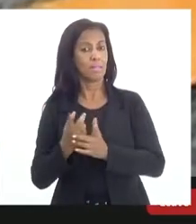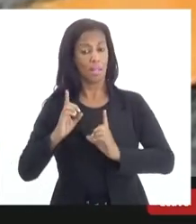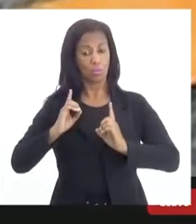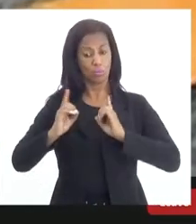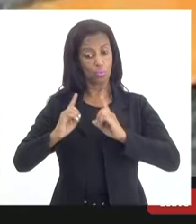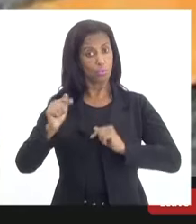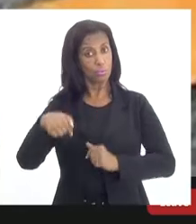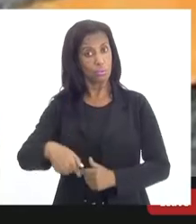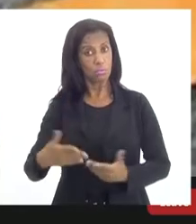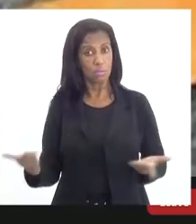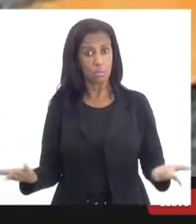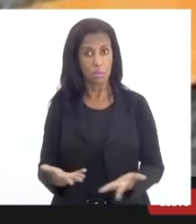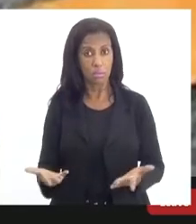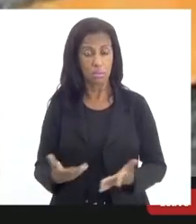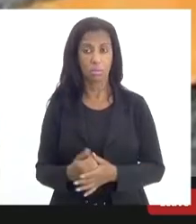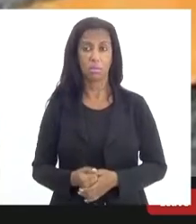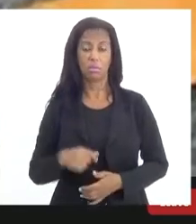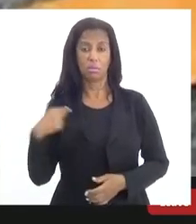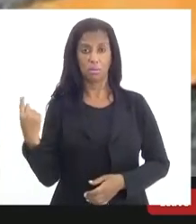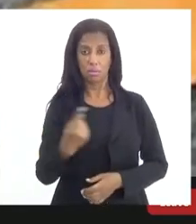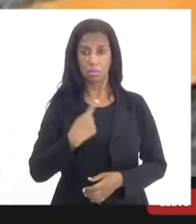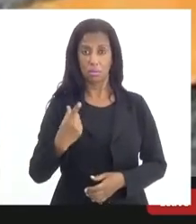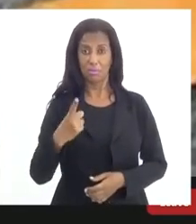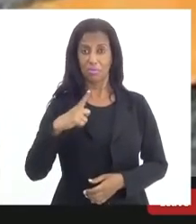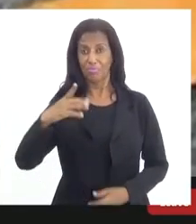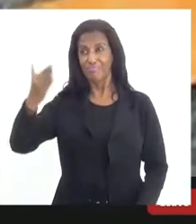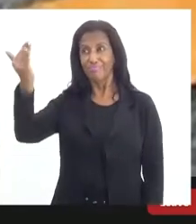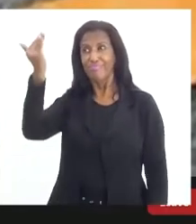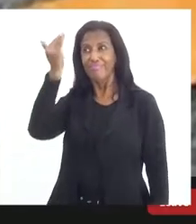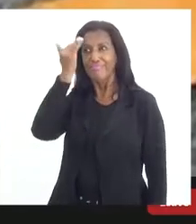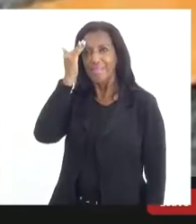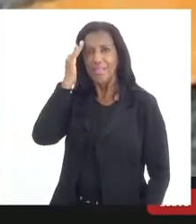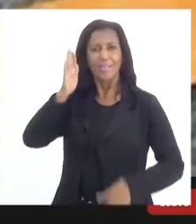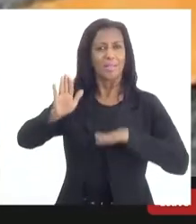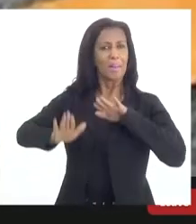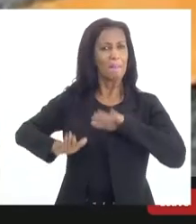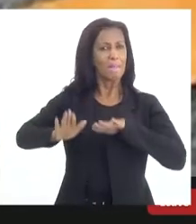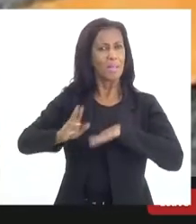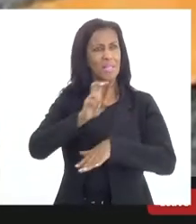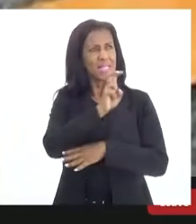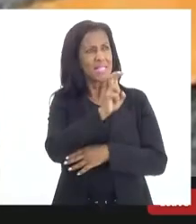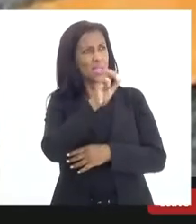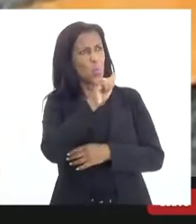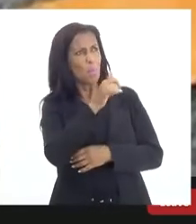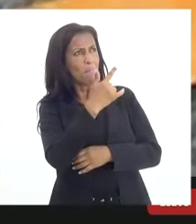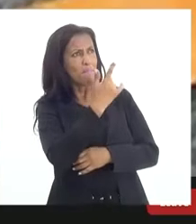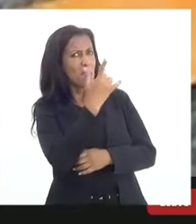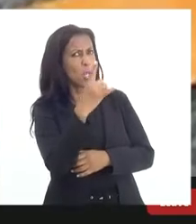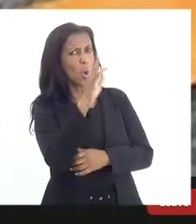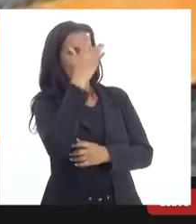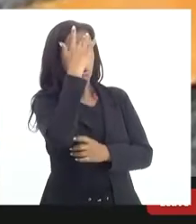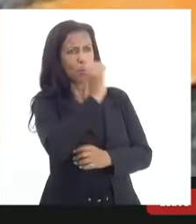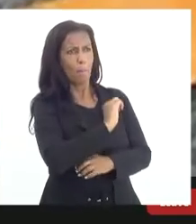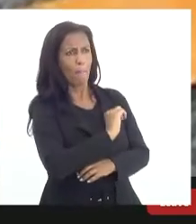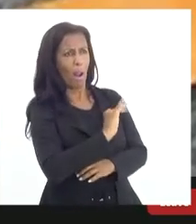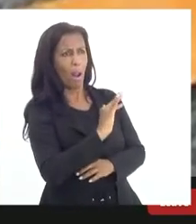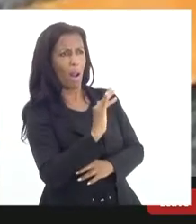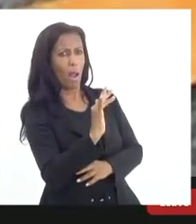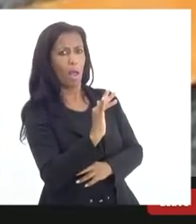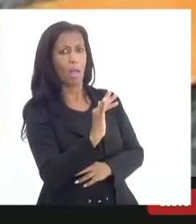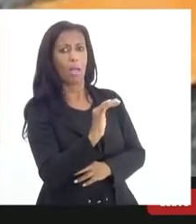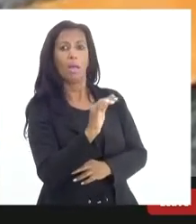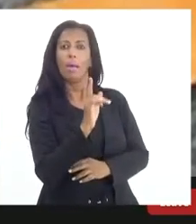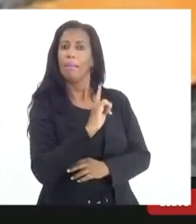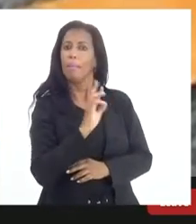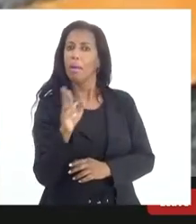Ou seja, a gente entende que, apesar dos 5 milhões, nós temos uma gama que não é